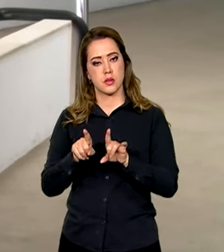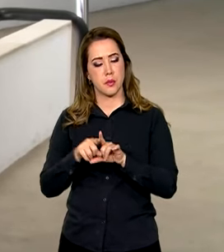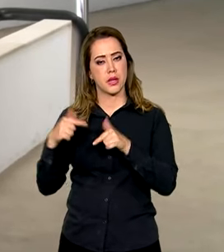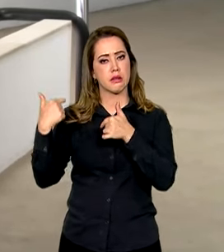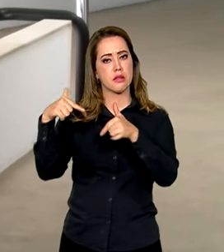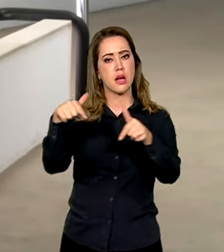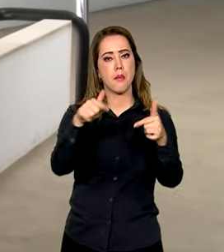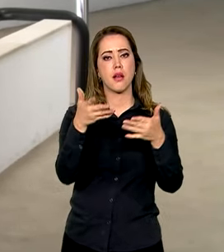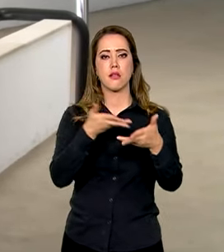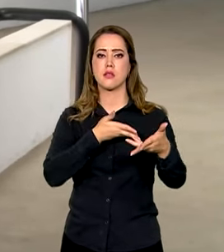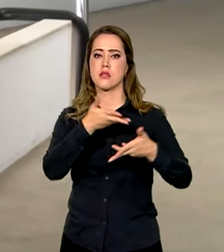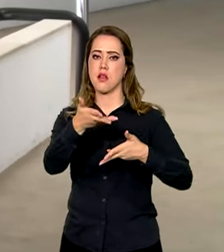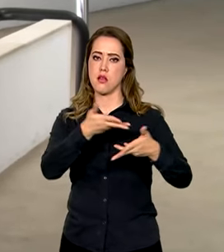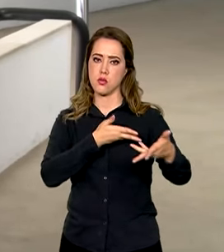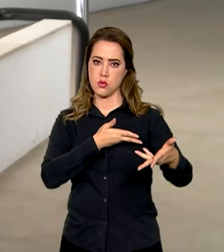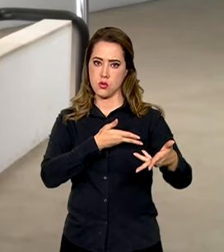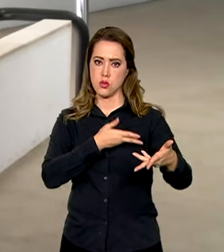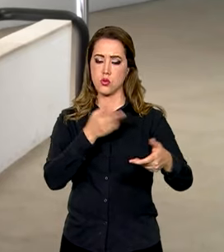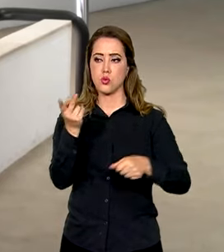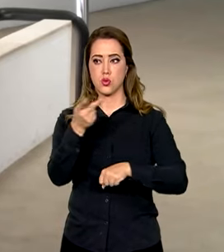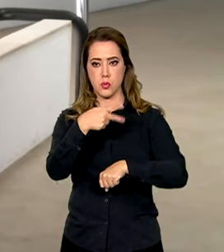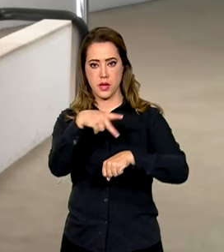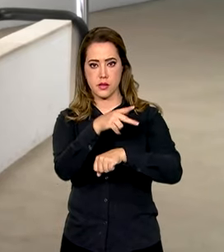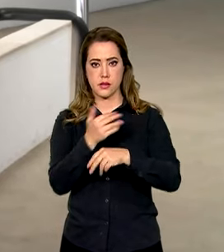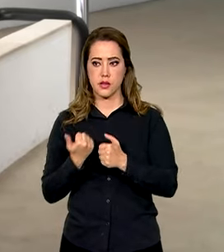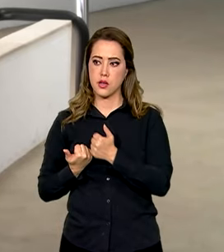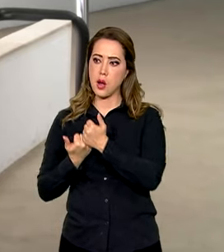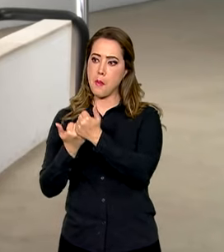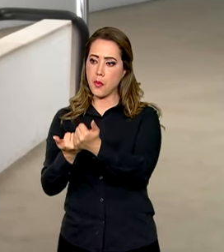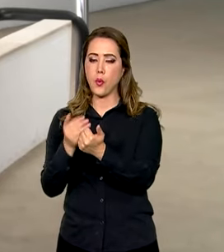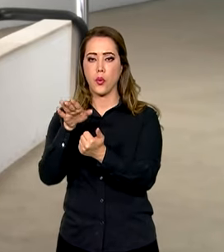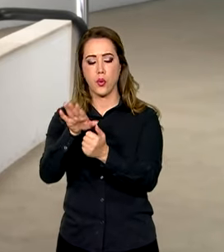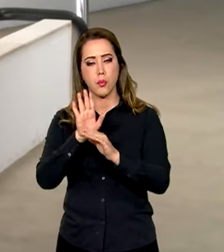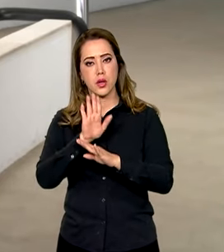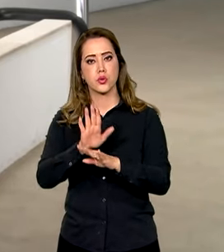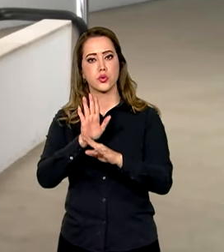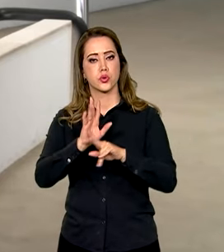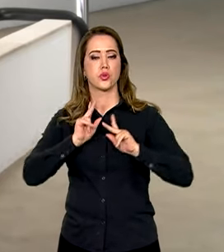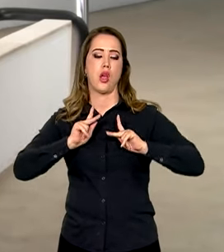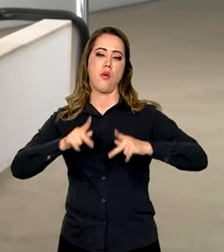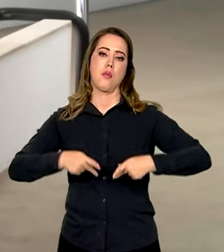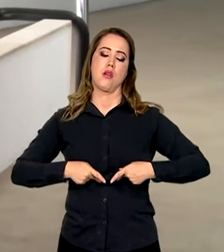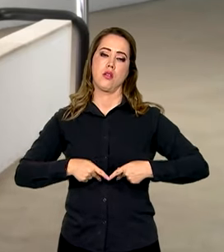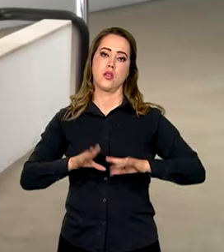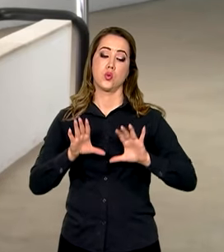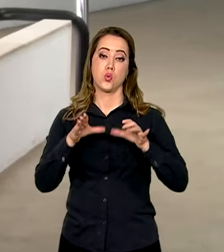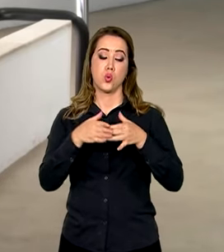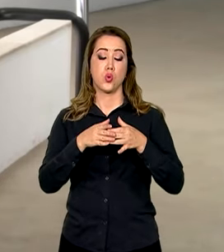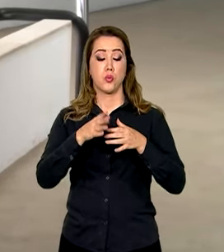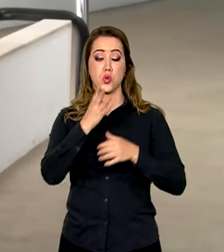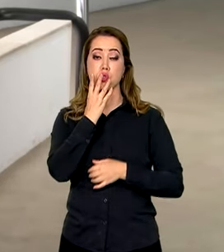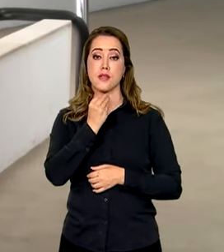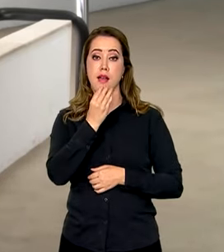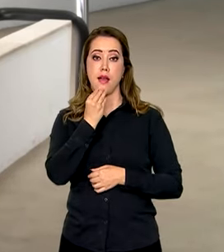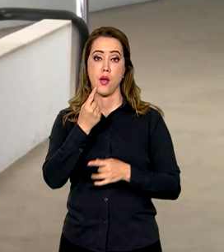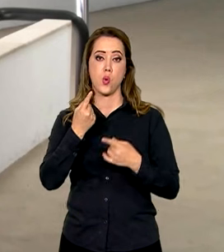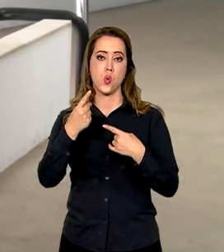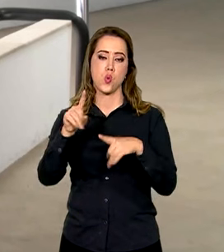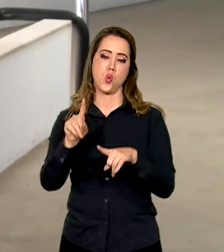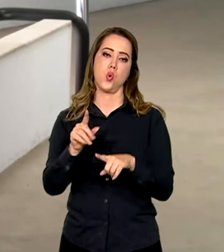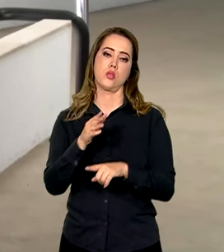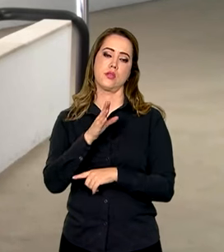atuado nas relações diplomáticas em busca de apoio humanitário entre Israel e o grupo Hamas. Neste final de semana,